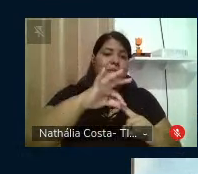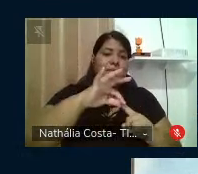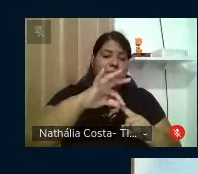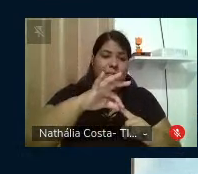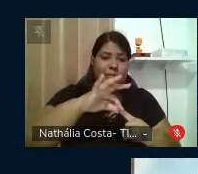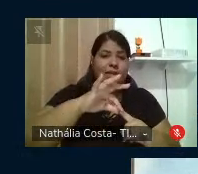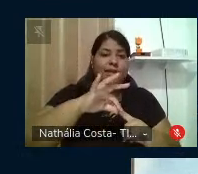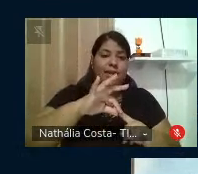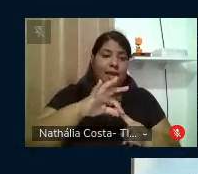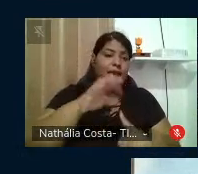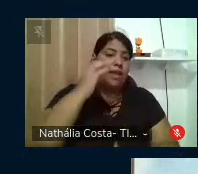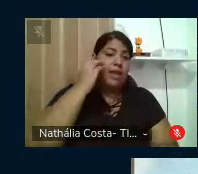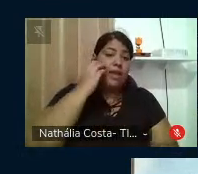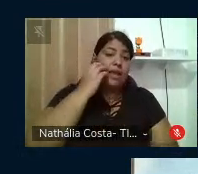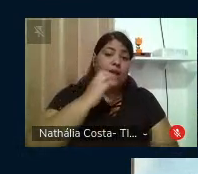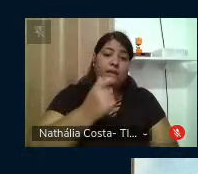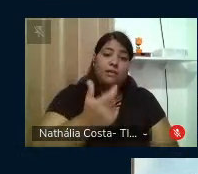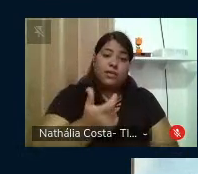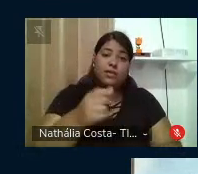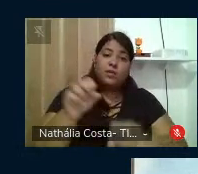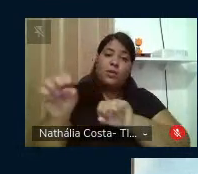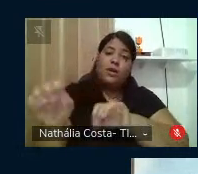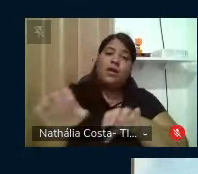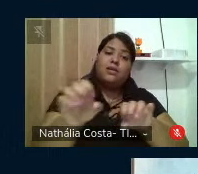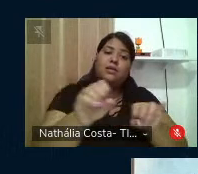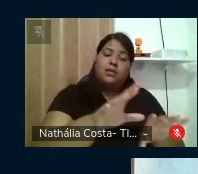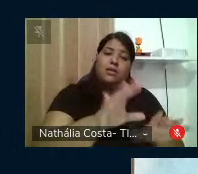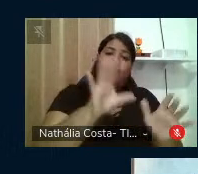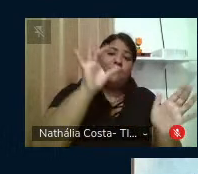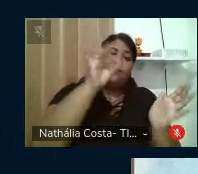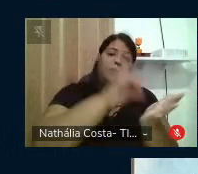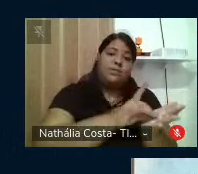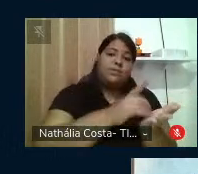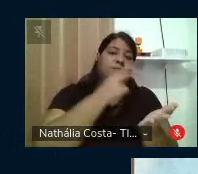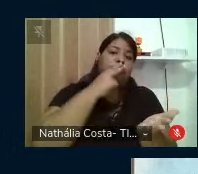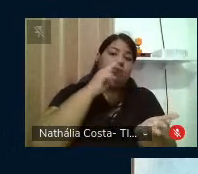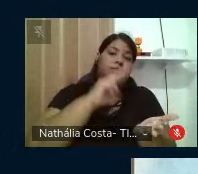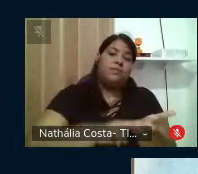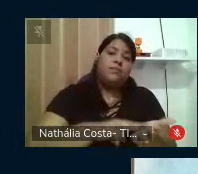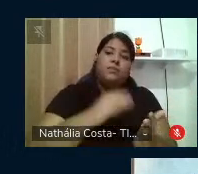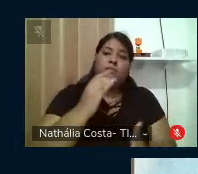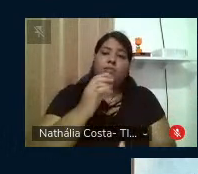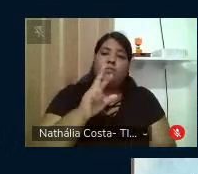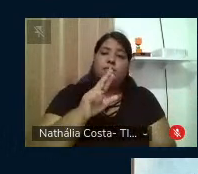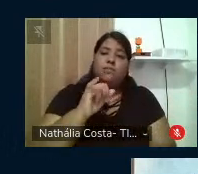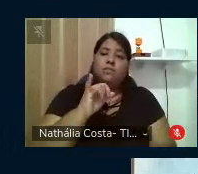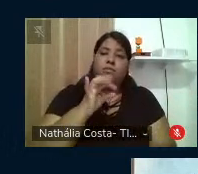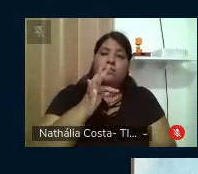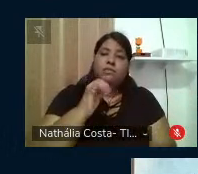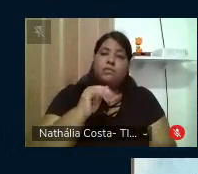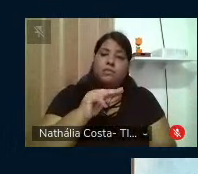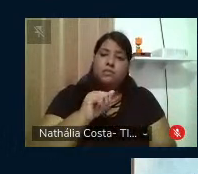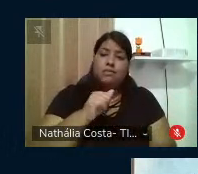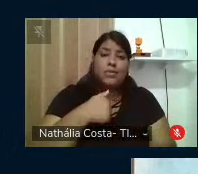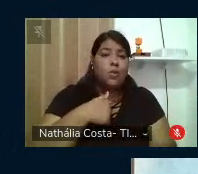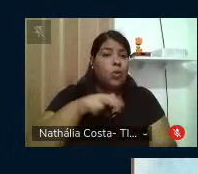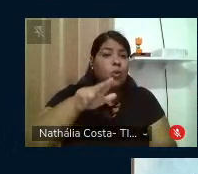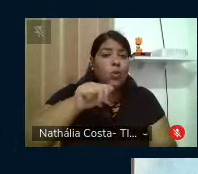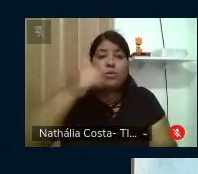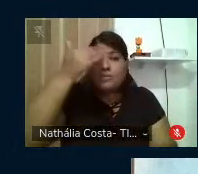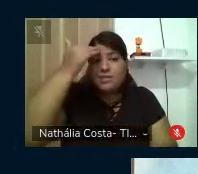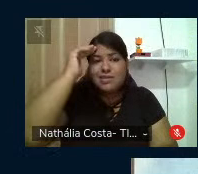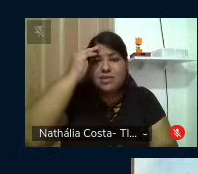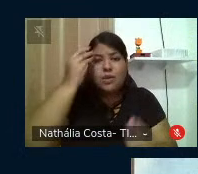afirmou em cartas à Cristina, nunca pude entender como seria